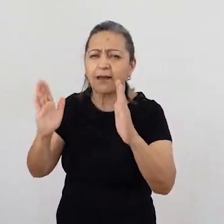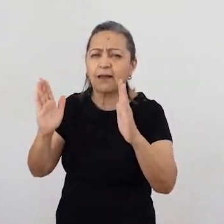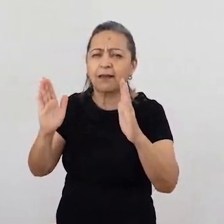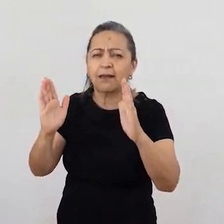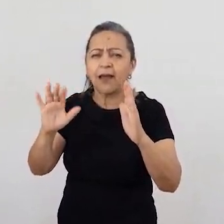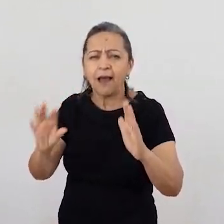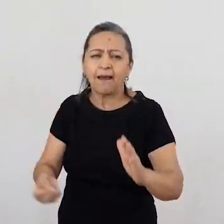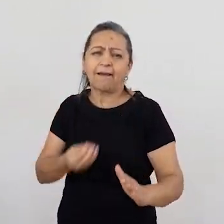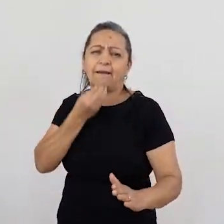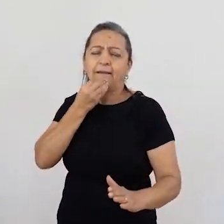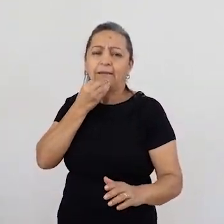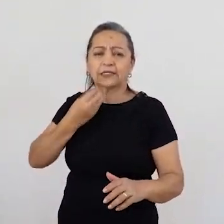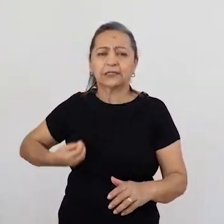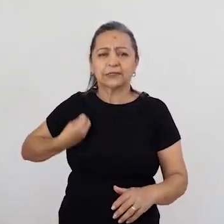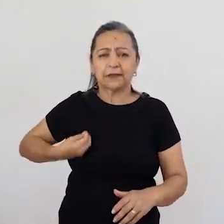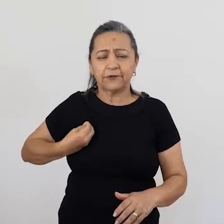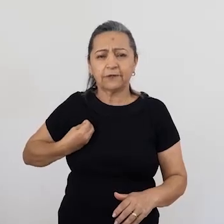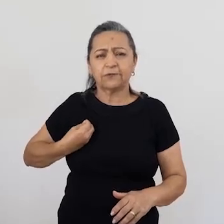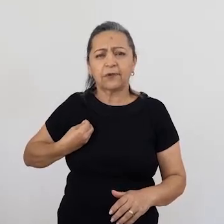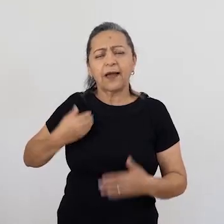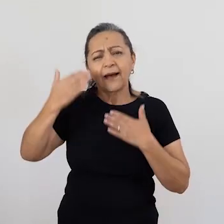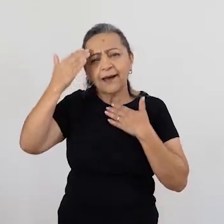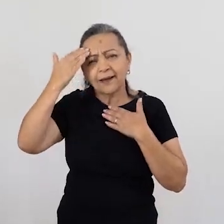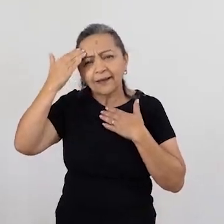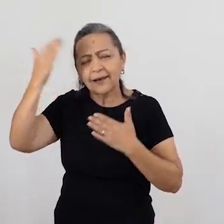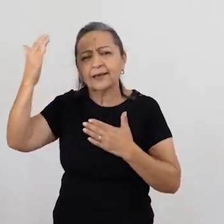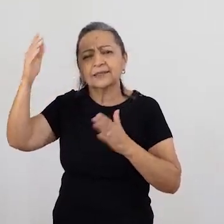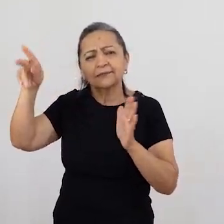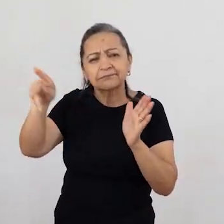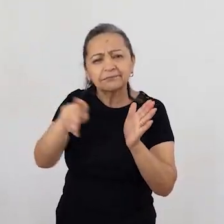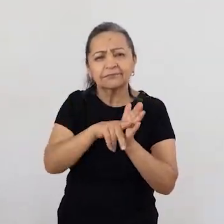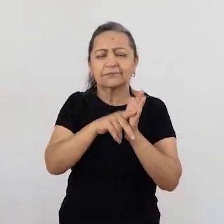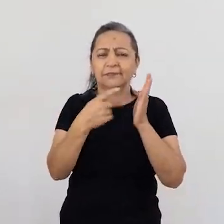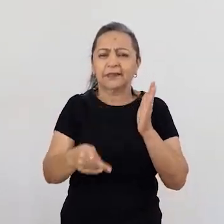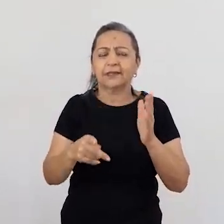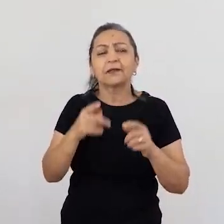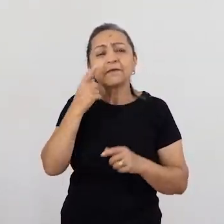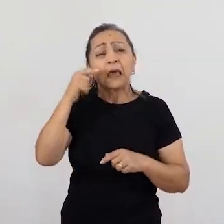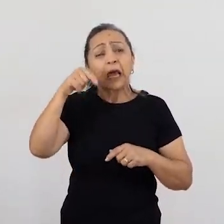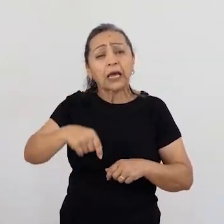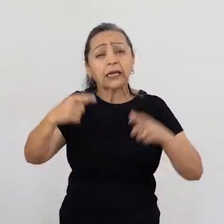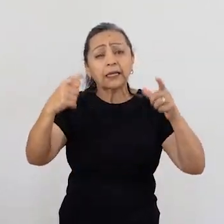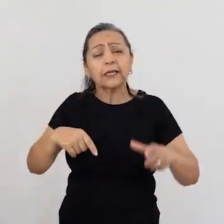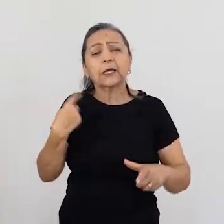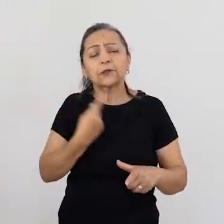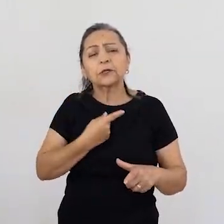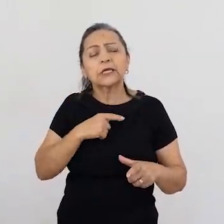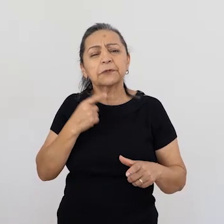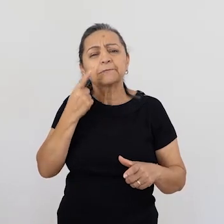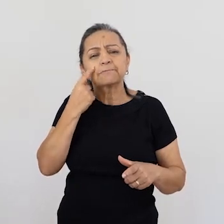É preciso honrar a graça de estar vivo. A graça de pertencer.